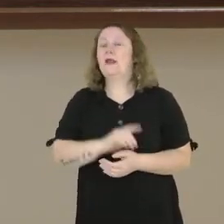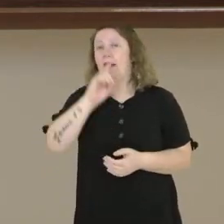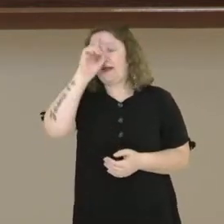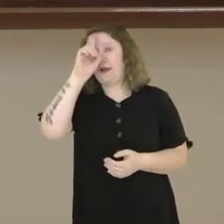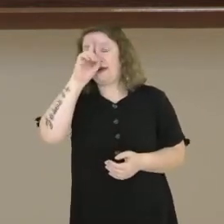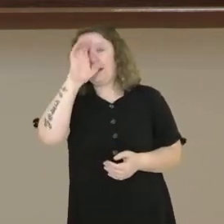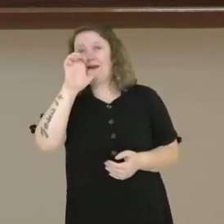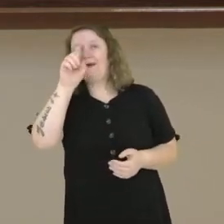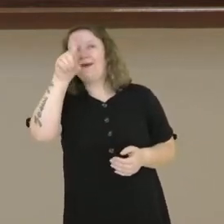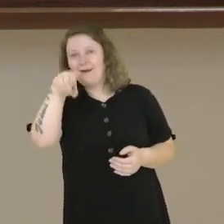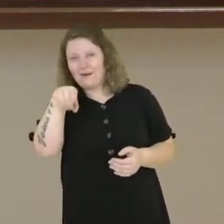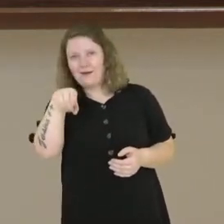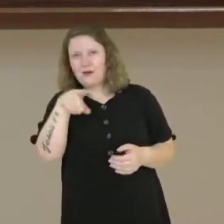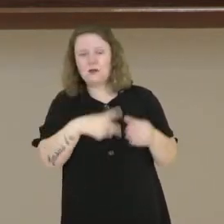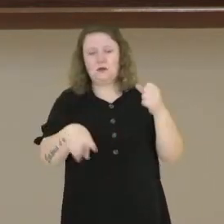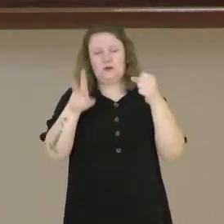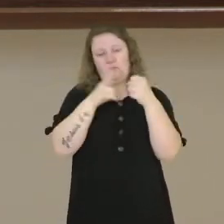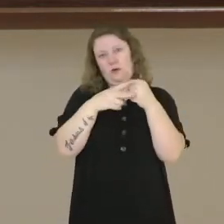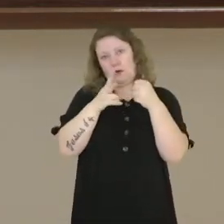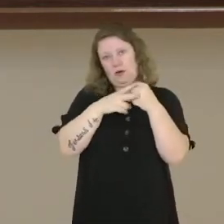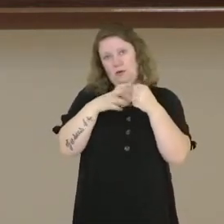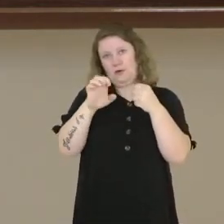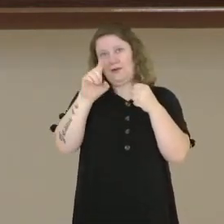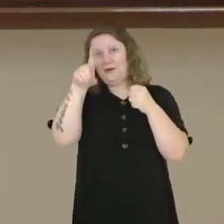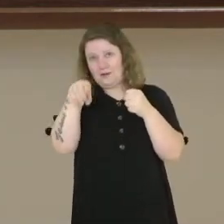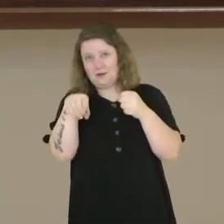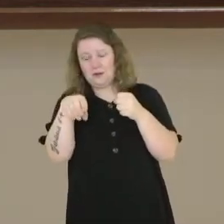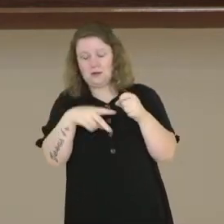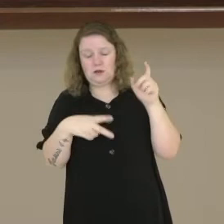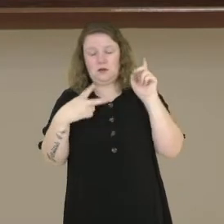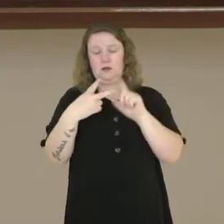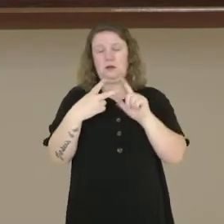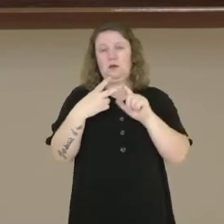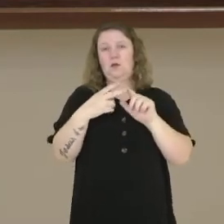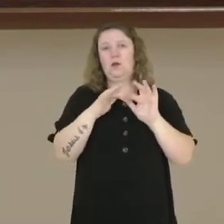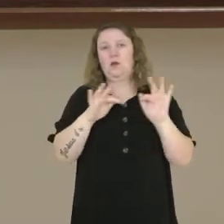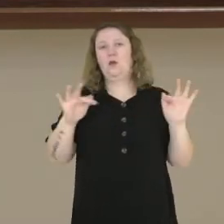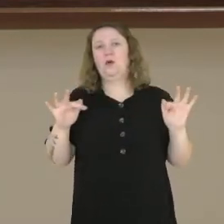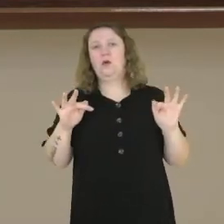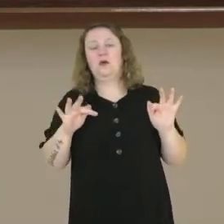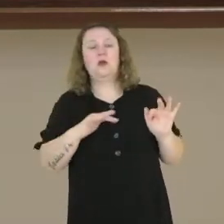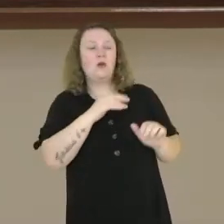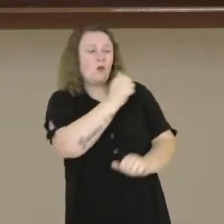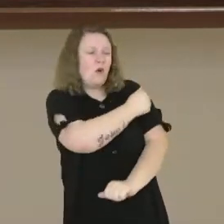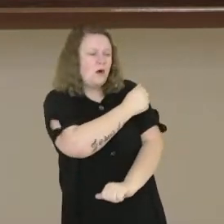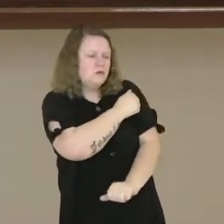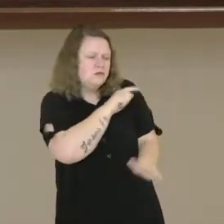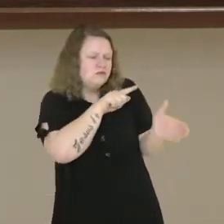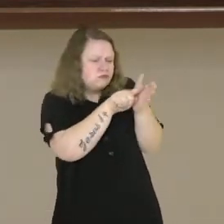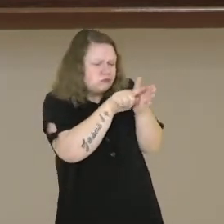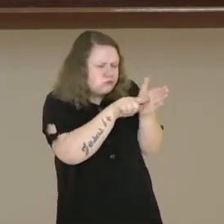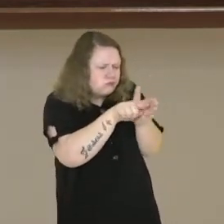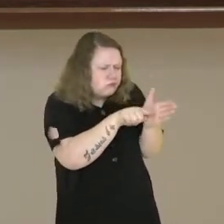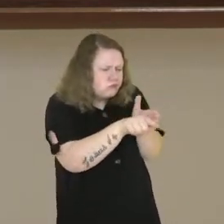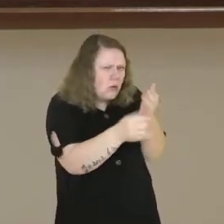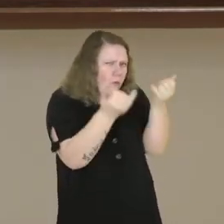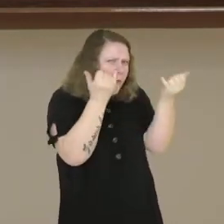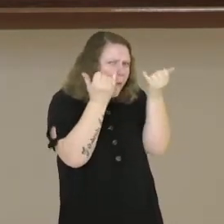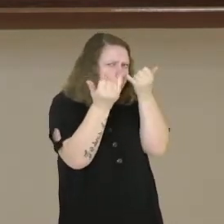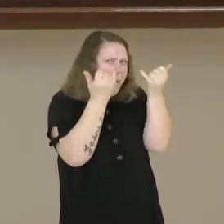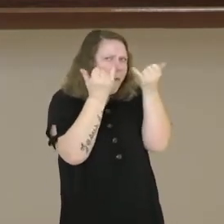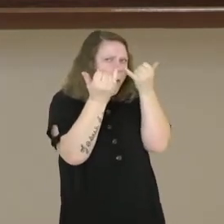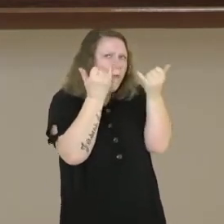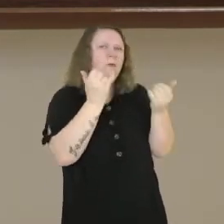é, porque eu tenho um verbo, é, e a segunda oração é que os alunos pesquisem fontes de dados das notícias.